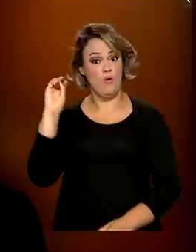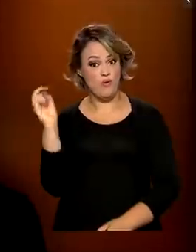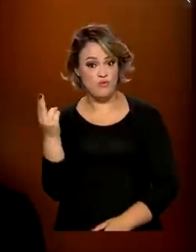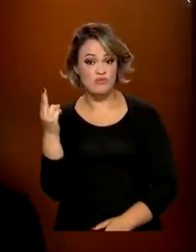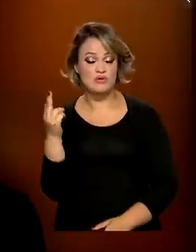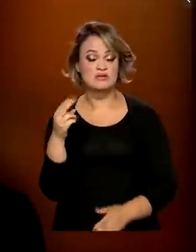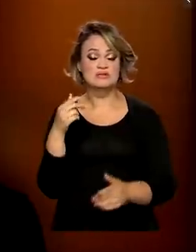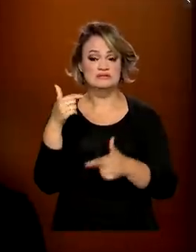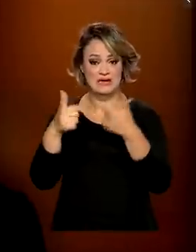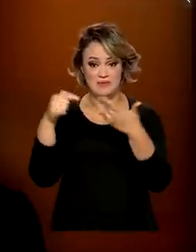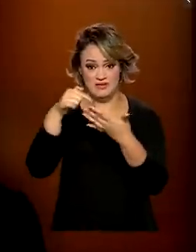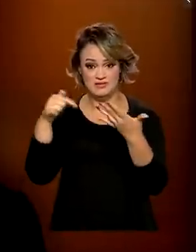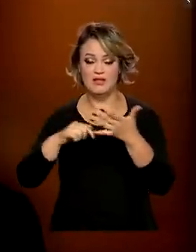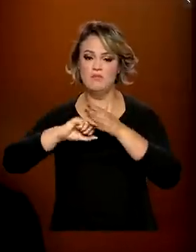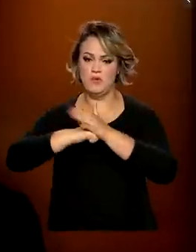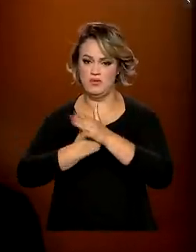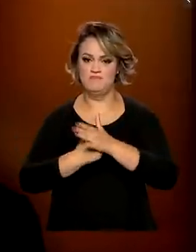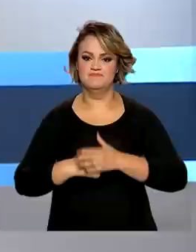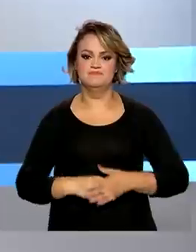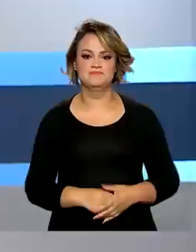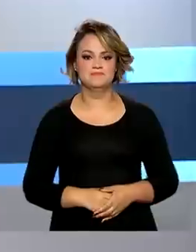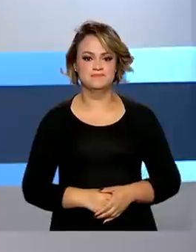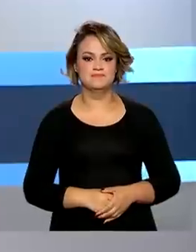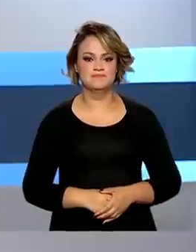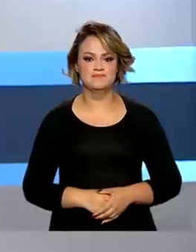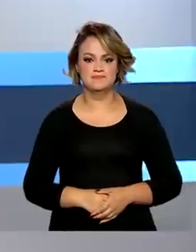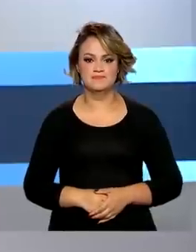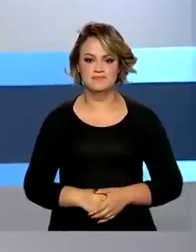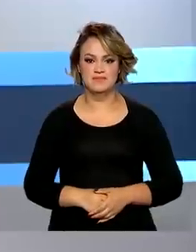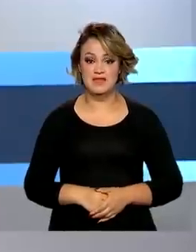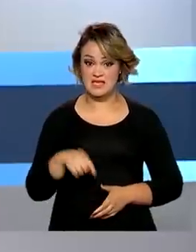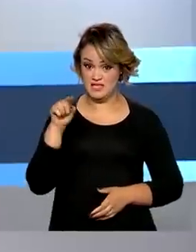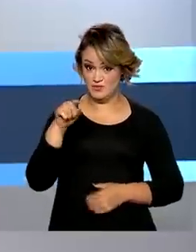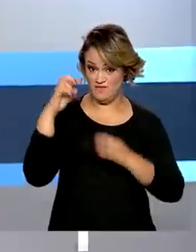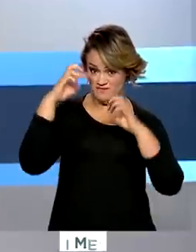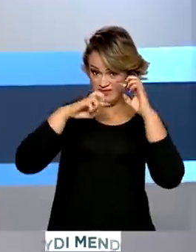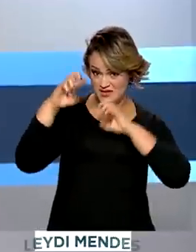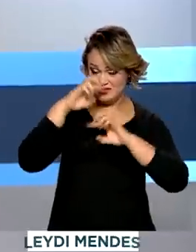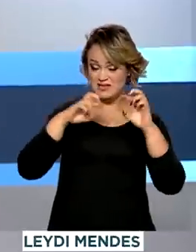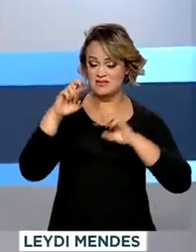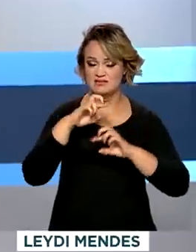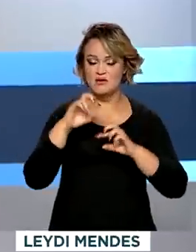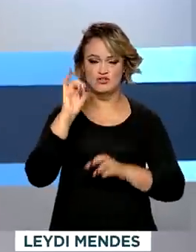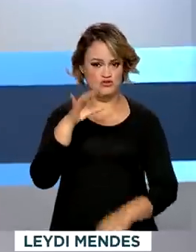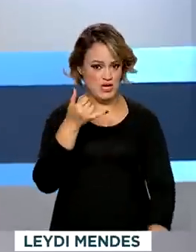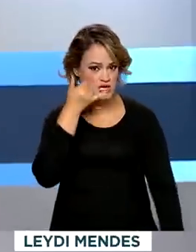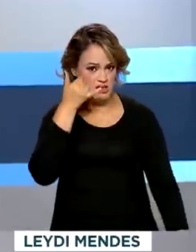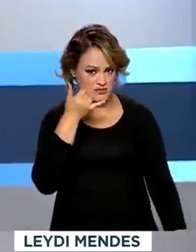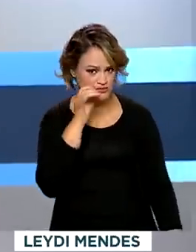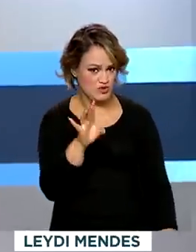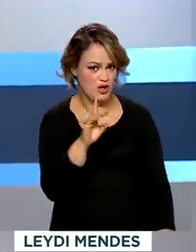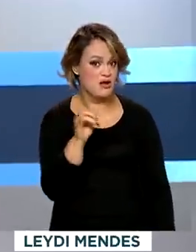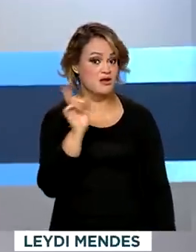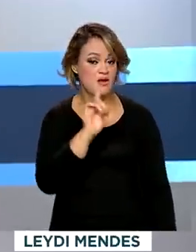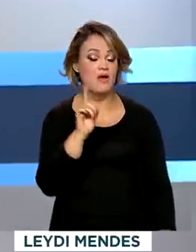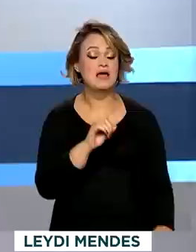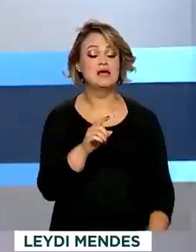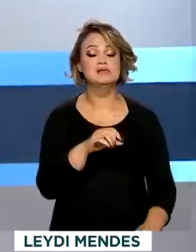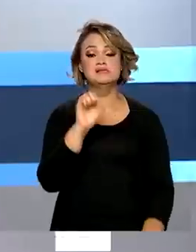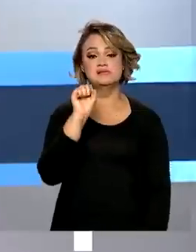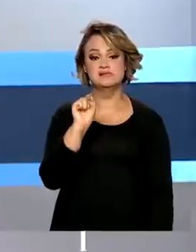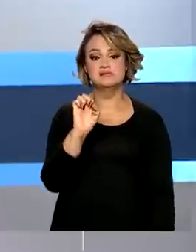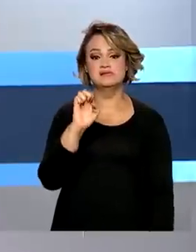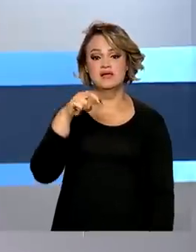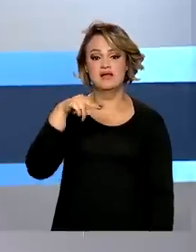as suas linhas telefônicas bloqueadas. E essa fiscalização vai além das ligações abusivas. A Senacom